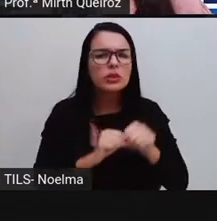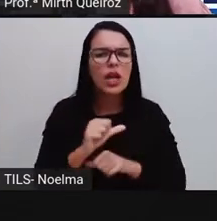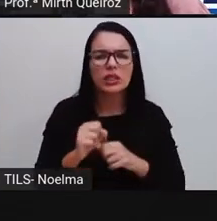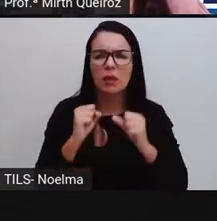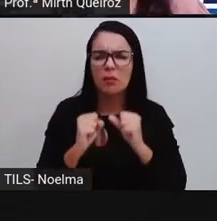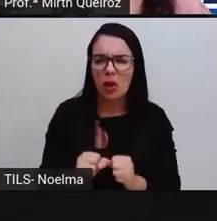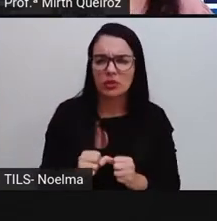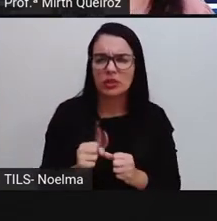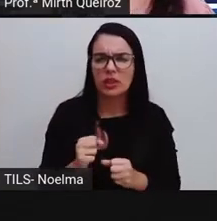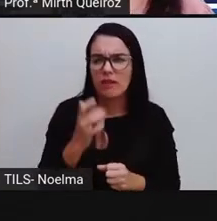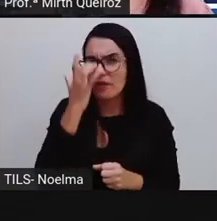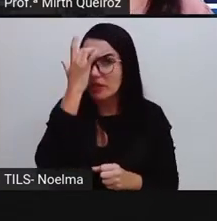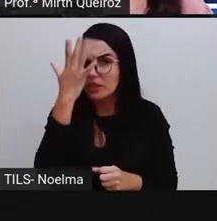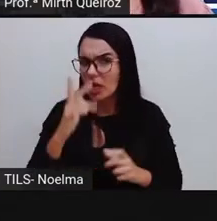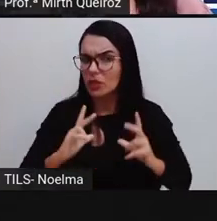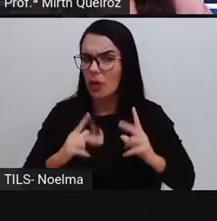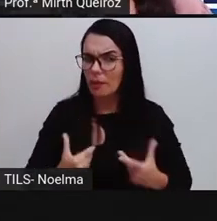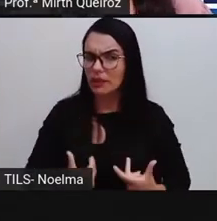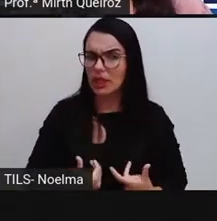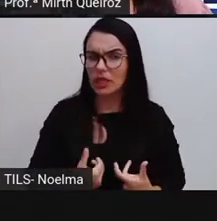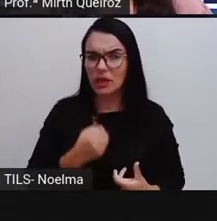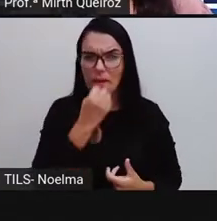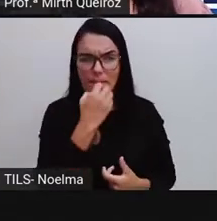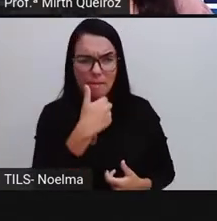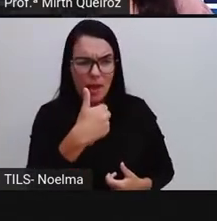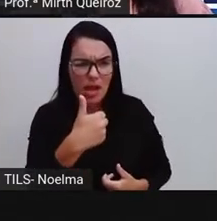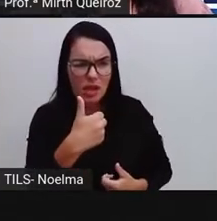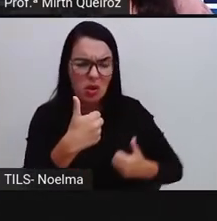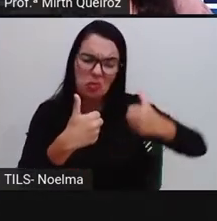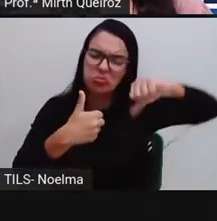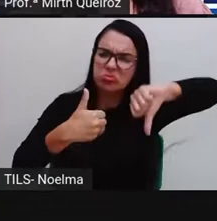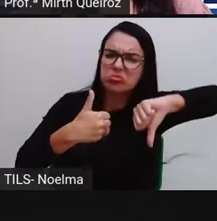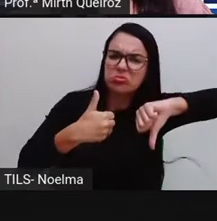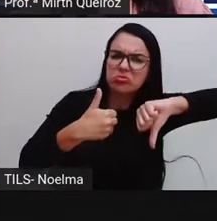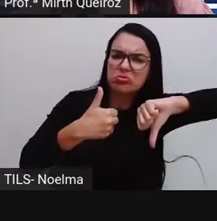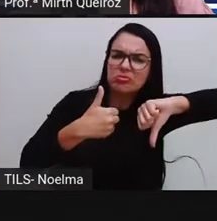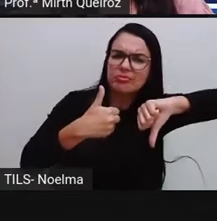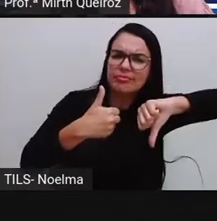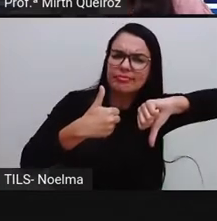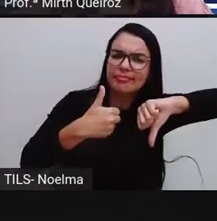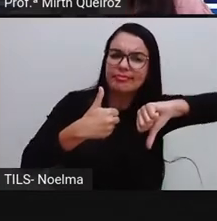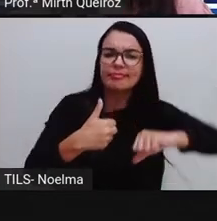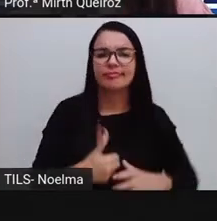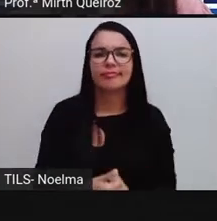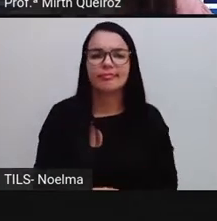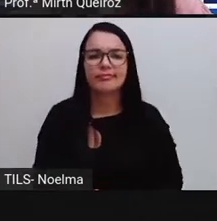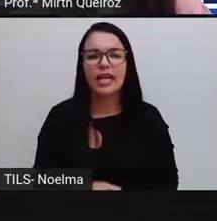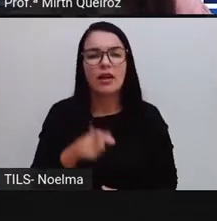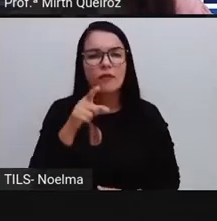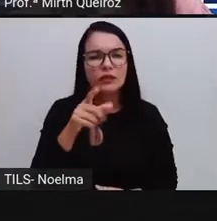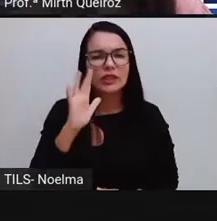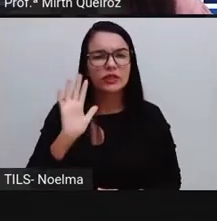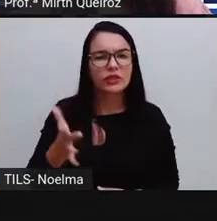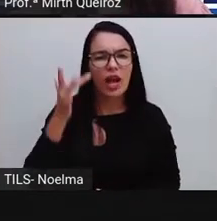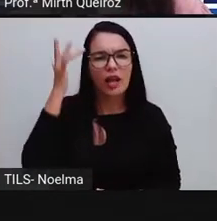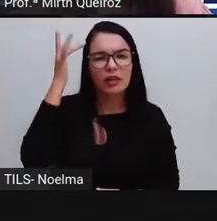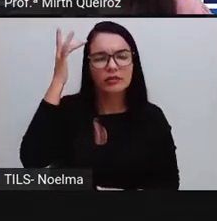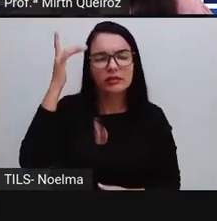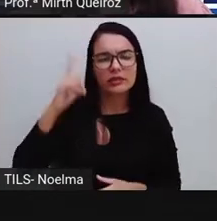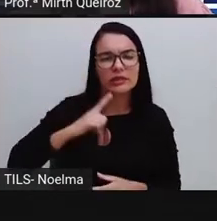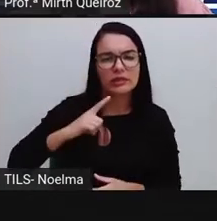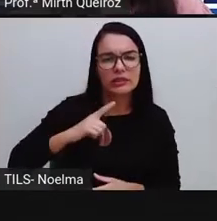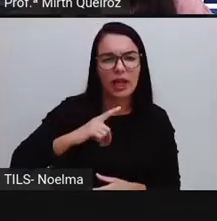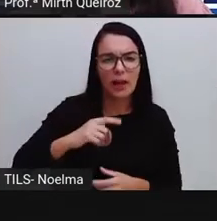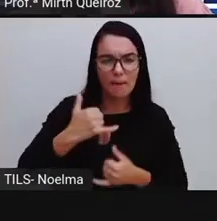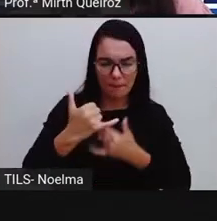trouxe problemas, ele trouxe coisas positivas. O que vocês acham? Vocês já tiveram brinquedos feitos